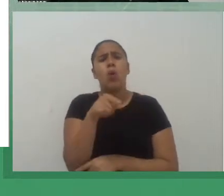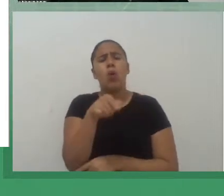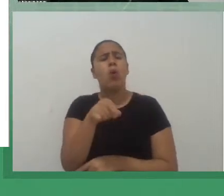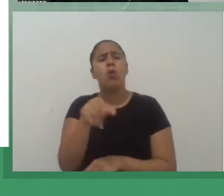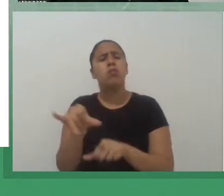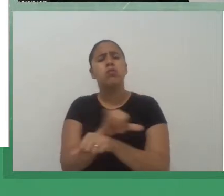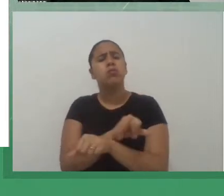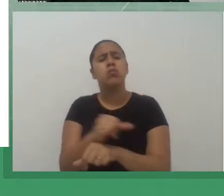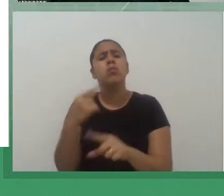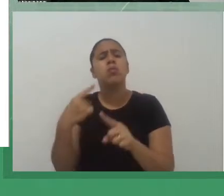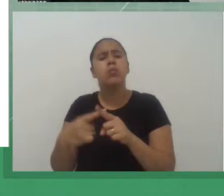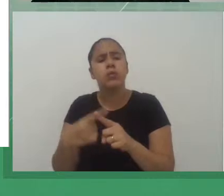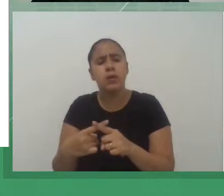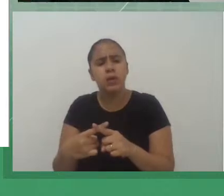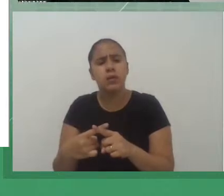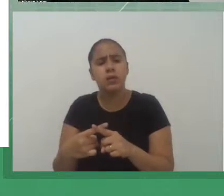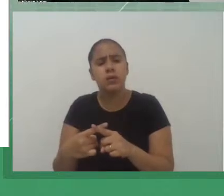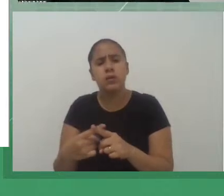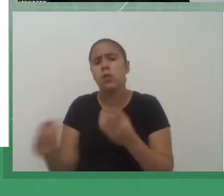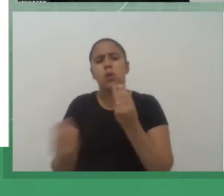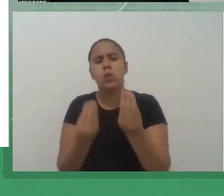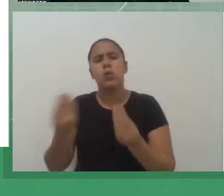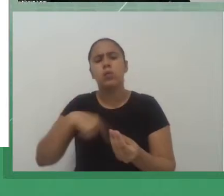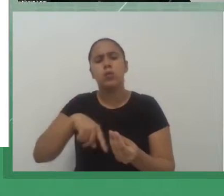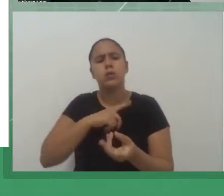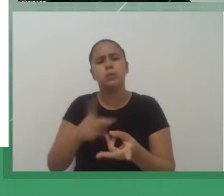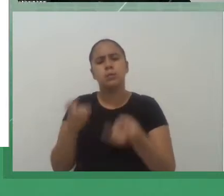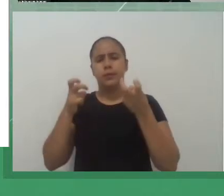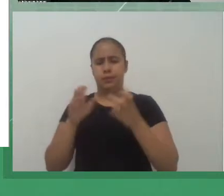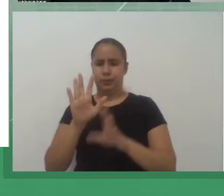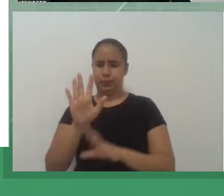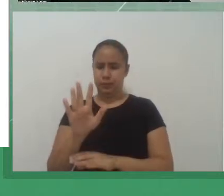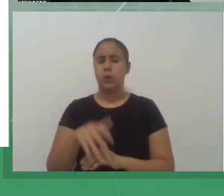que é a justificativa? E aí, o que que acontece?